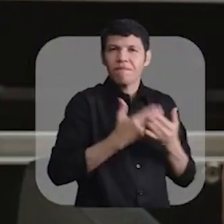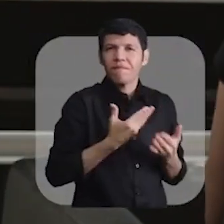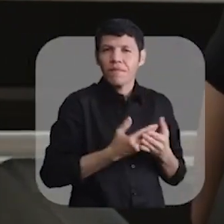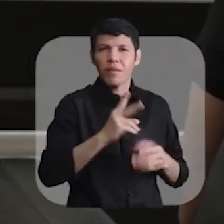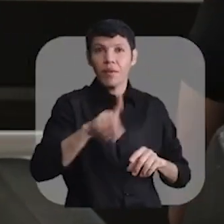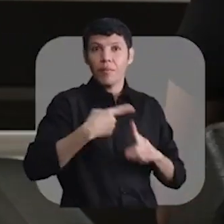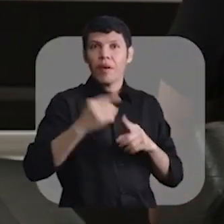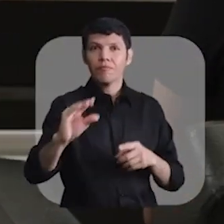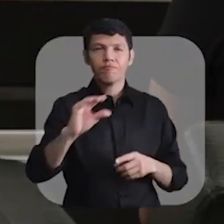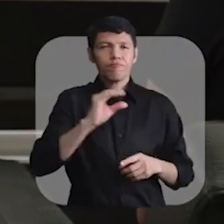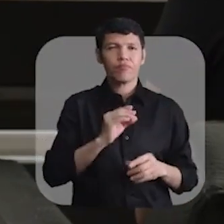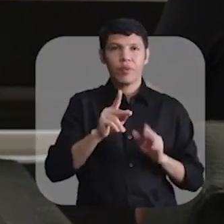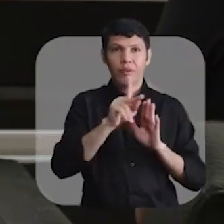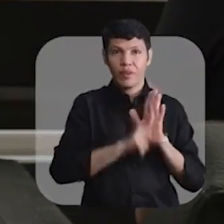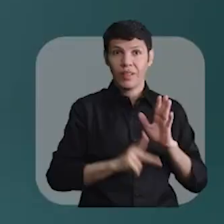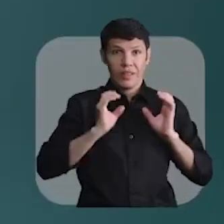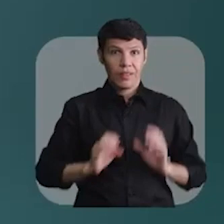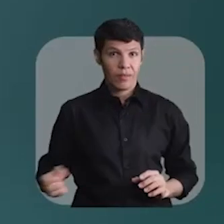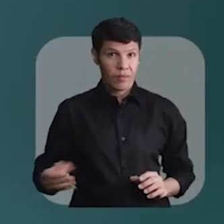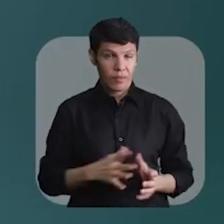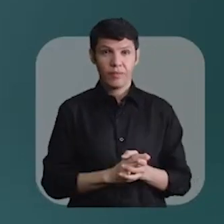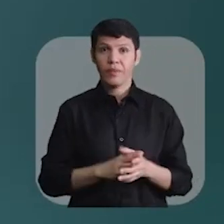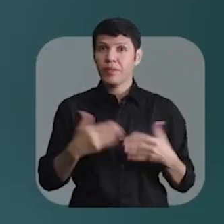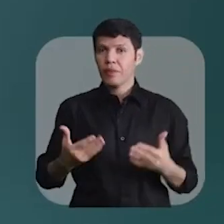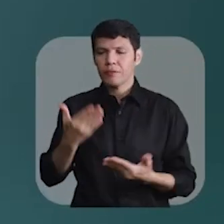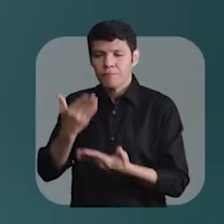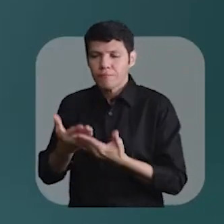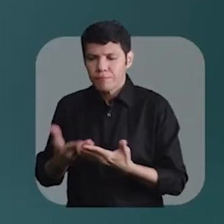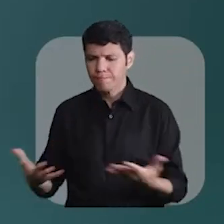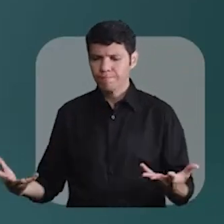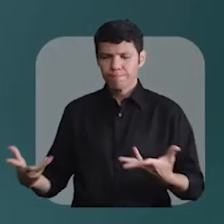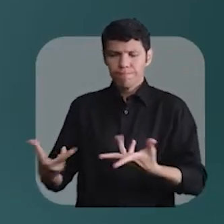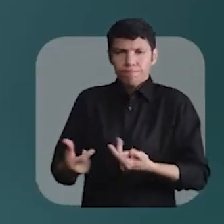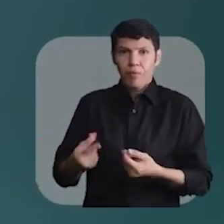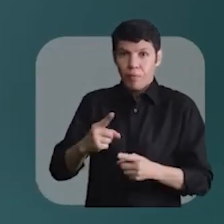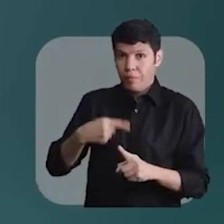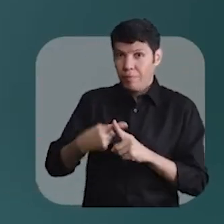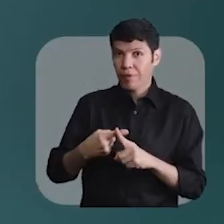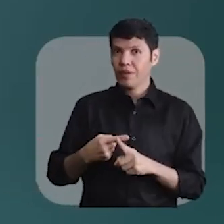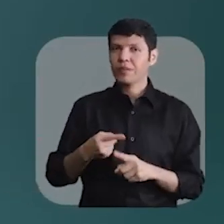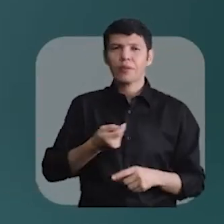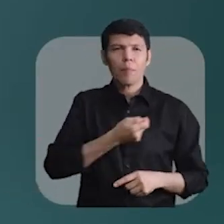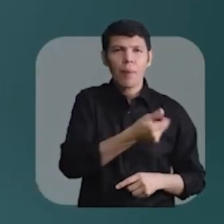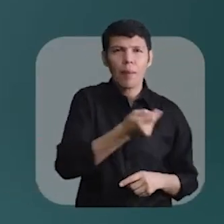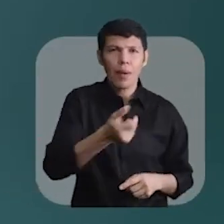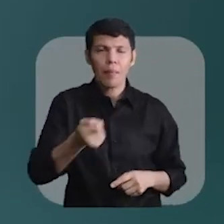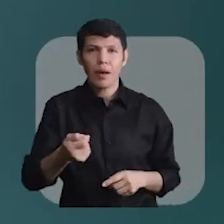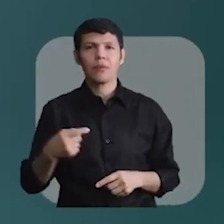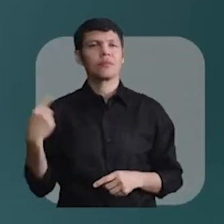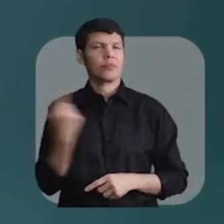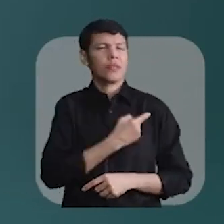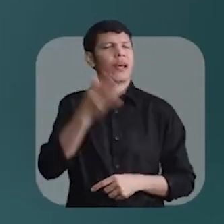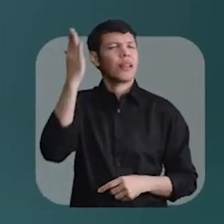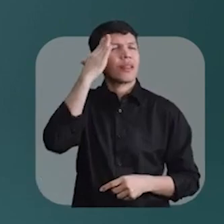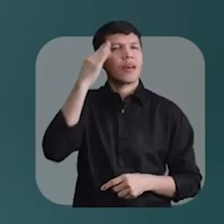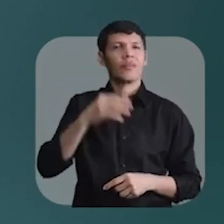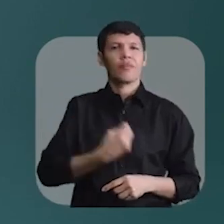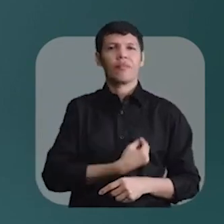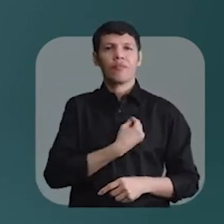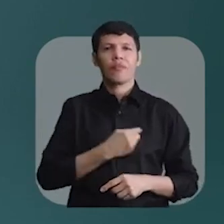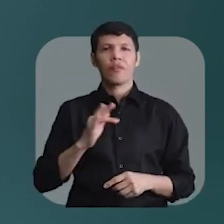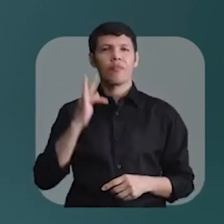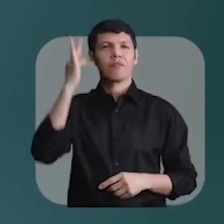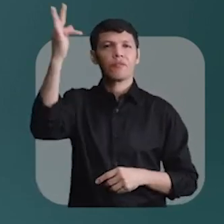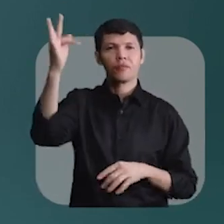O incentivo, o investimento, isso é o Novo Cidadão. Assim, com educação de qualidade e a bolsa do Novo Cidadão, a gente garante um futuro